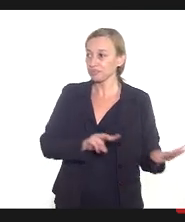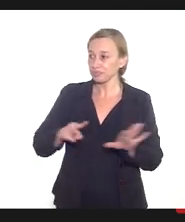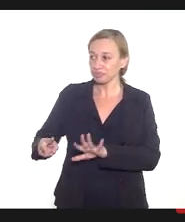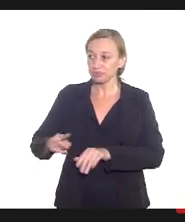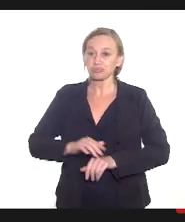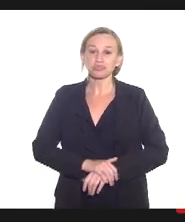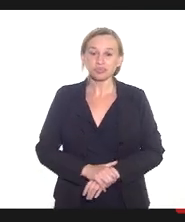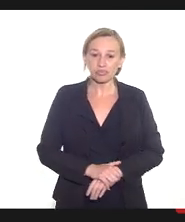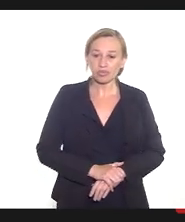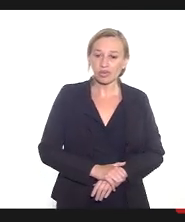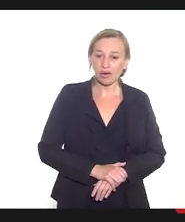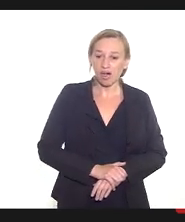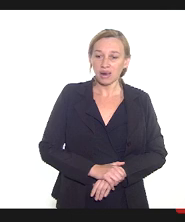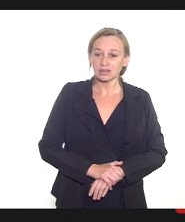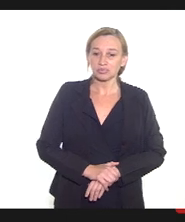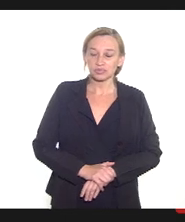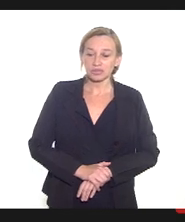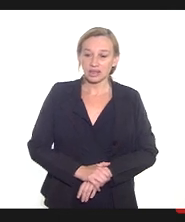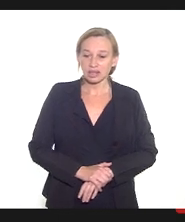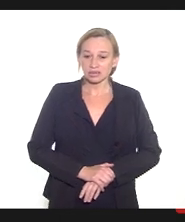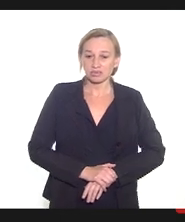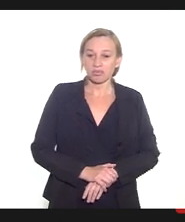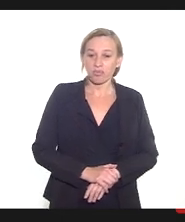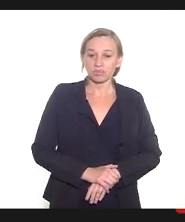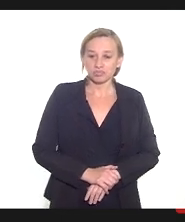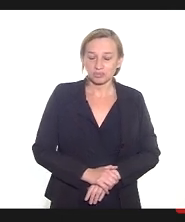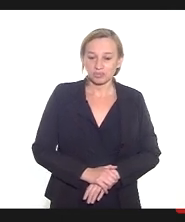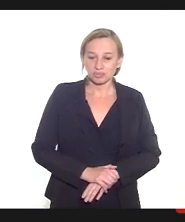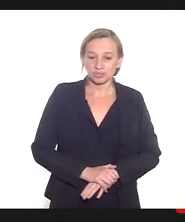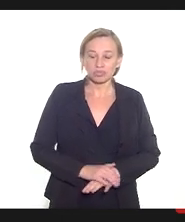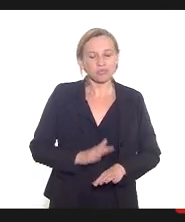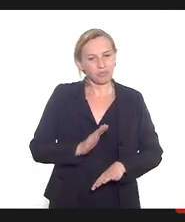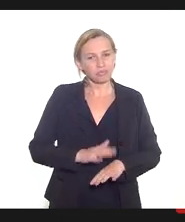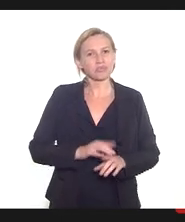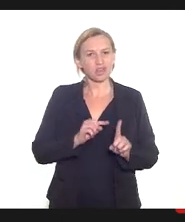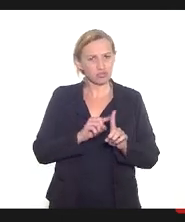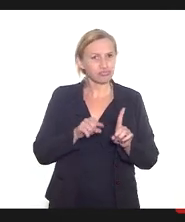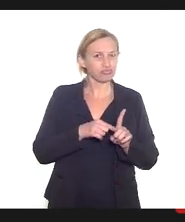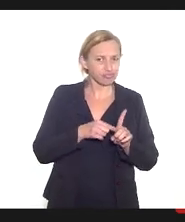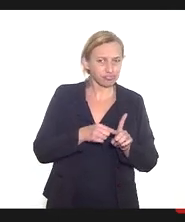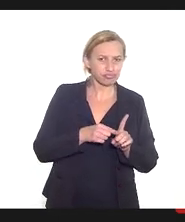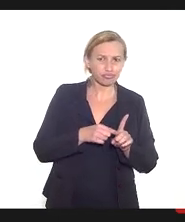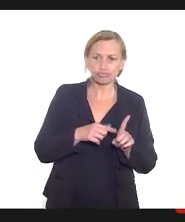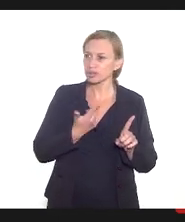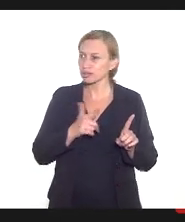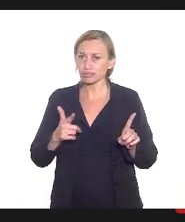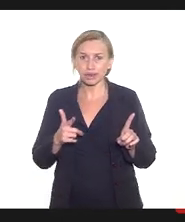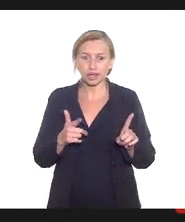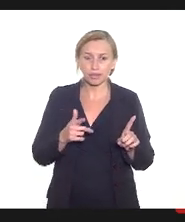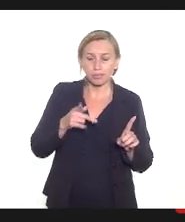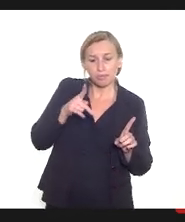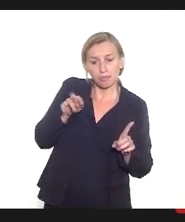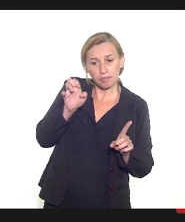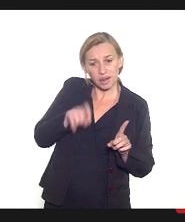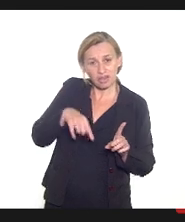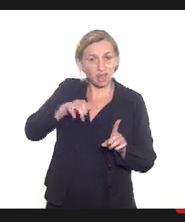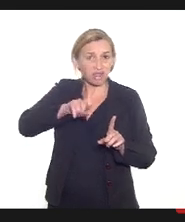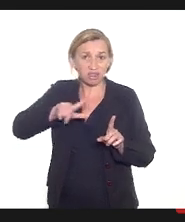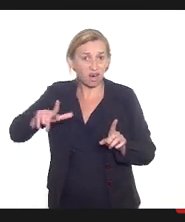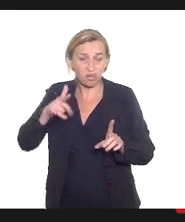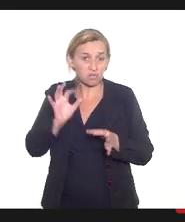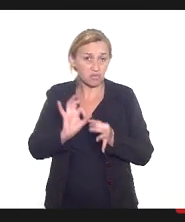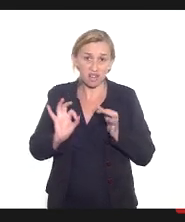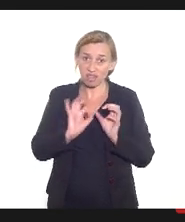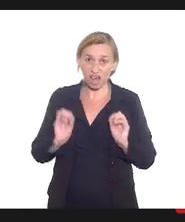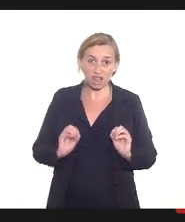diário oficial você imagina para para gestantes tem gestantes que nem faz pré-natal né tem gestantes que nem